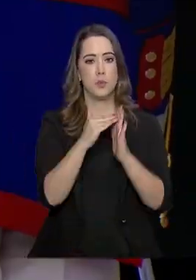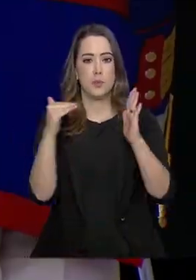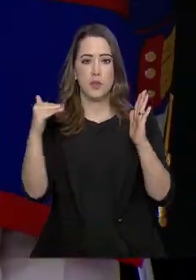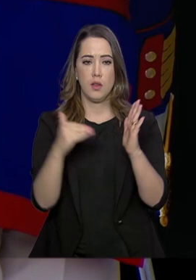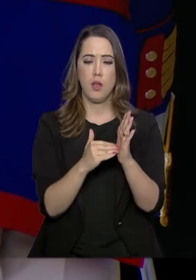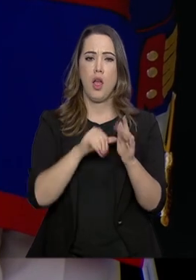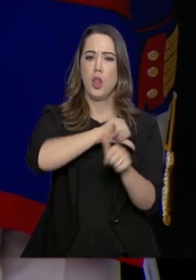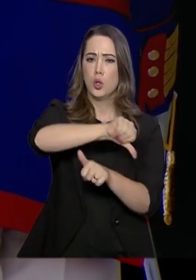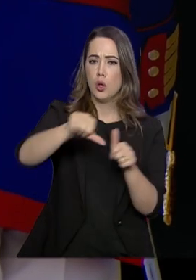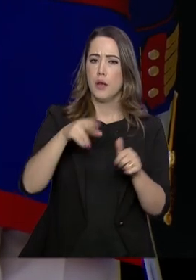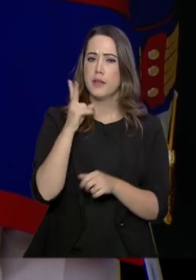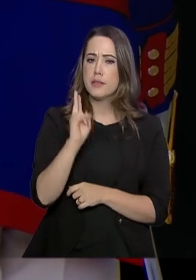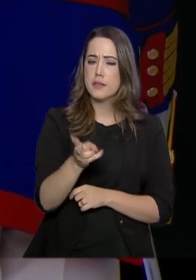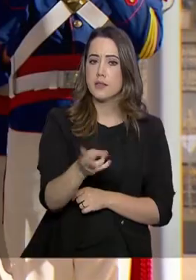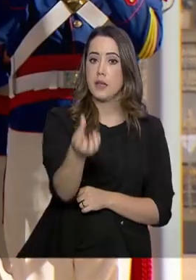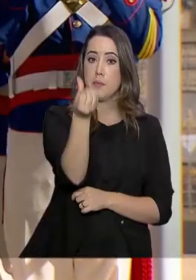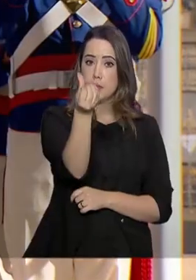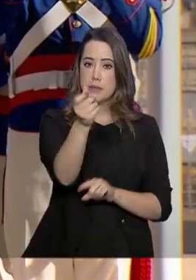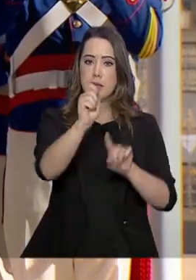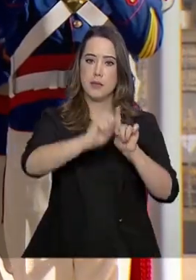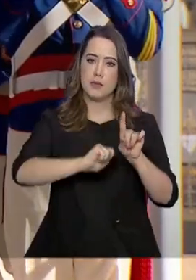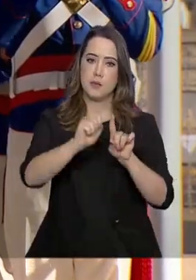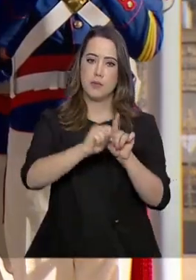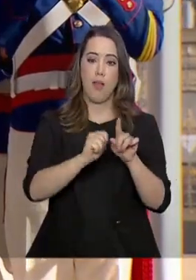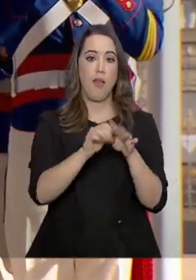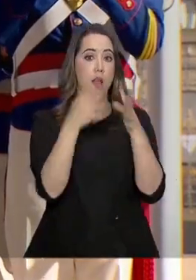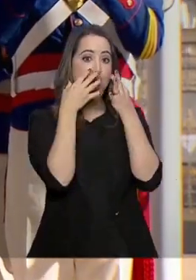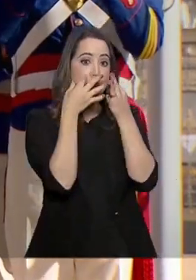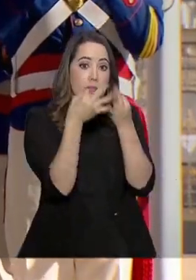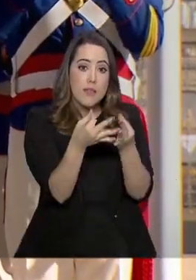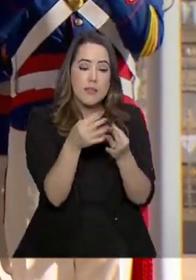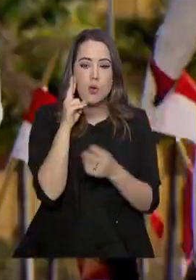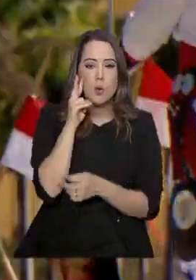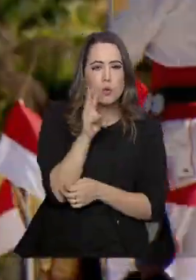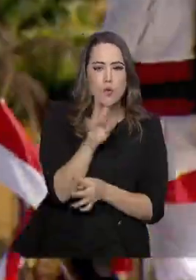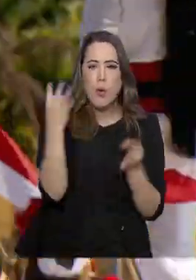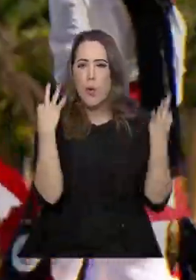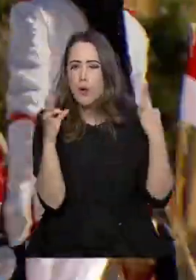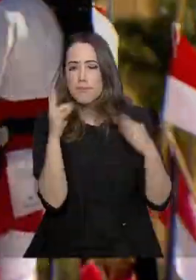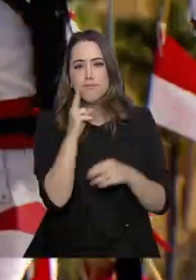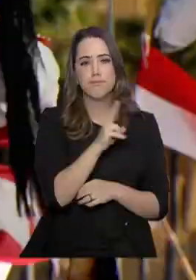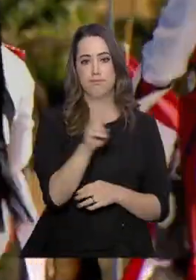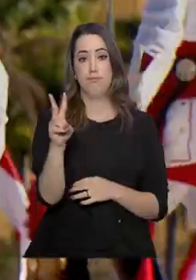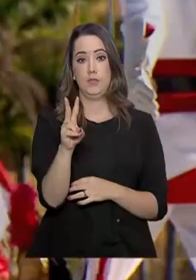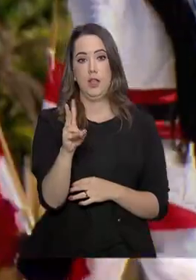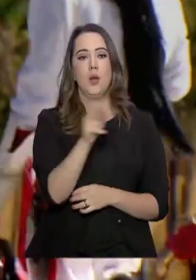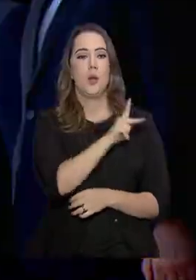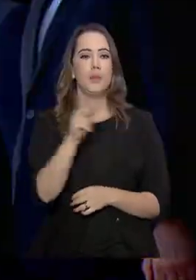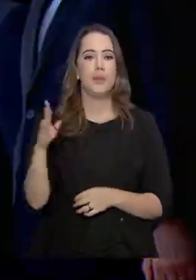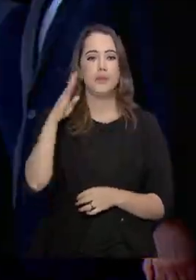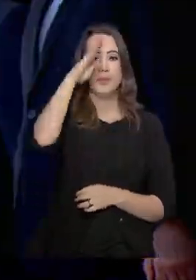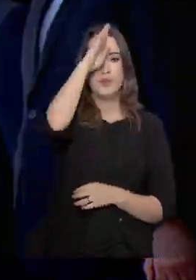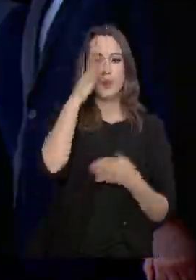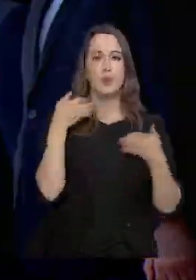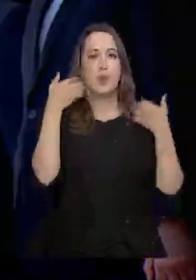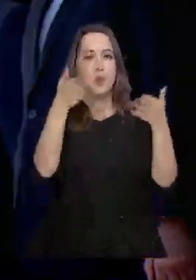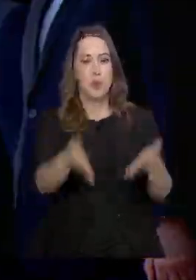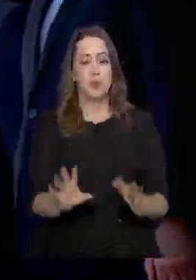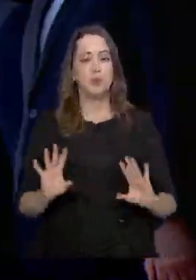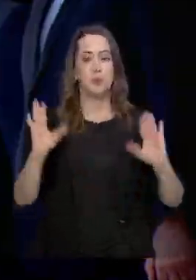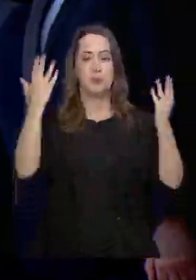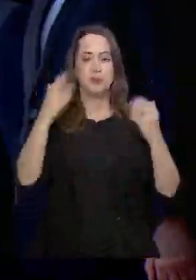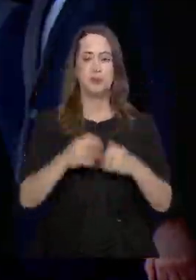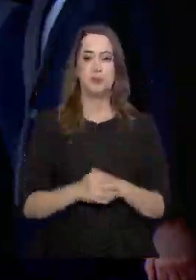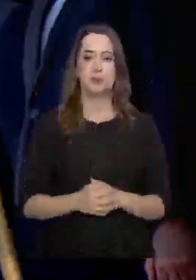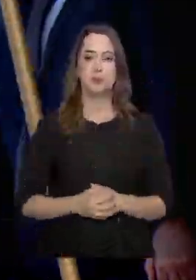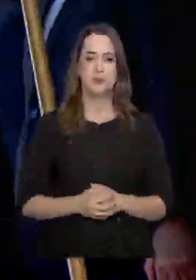A troca acontece a cada seis meses e chama a atenção de turistas que passam por ali. O presidente Jair Bolsonaro participou da